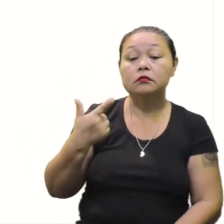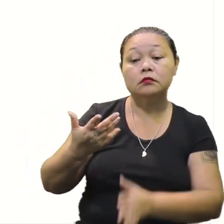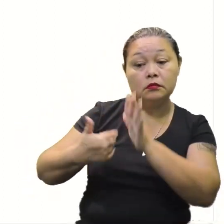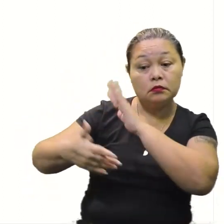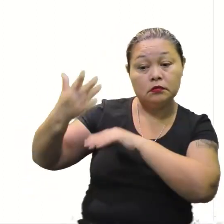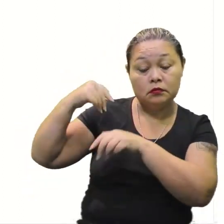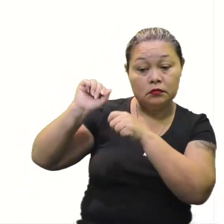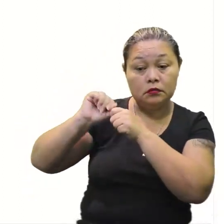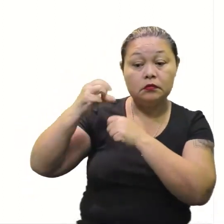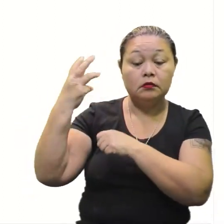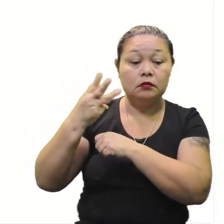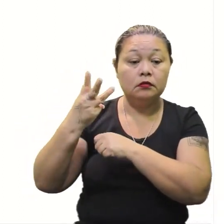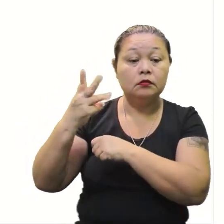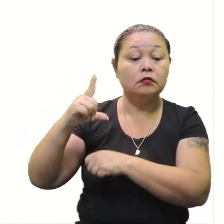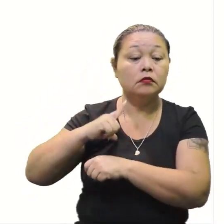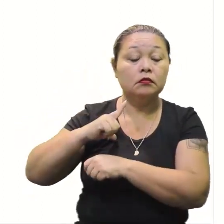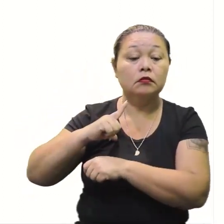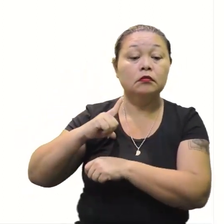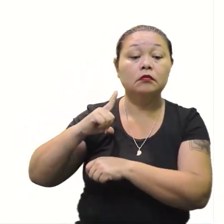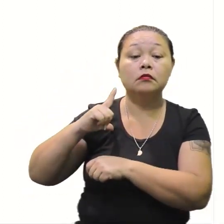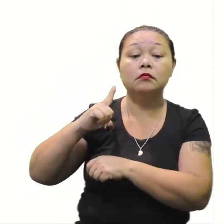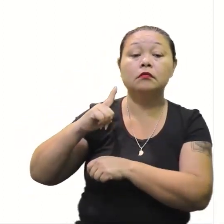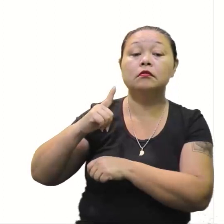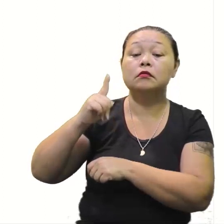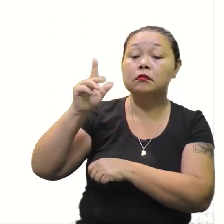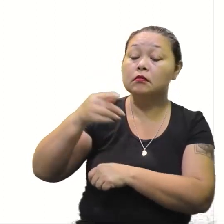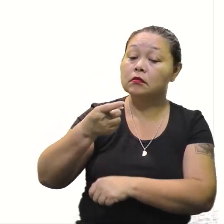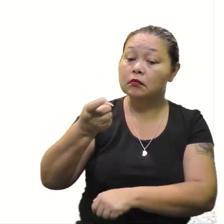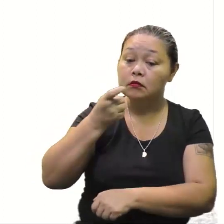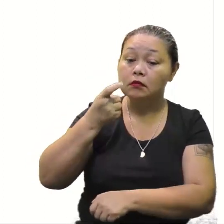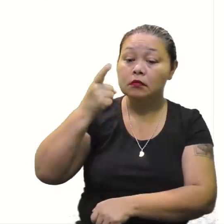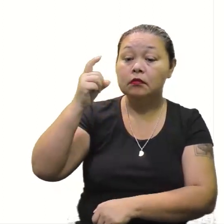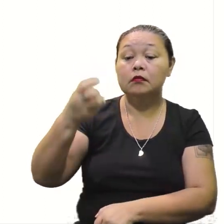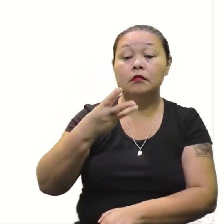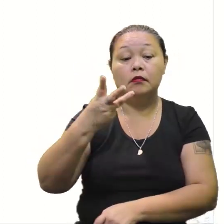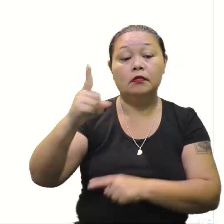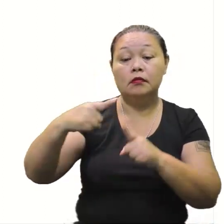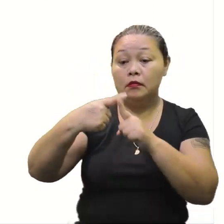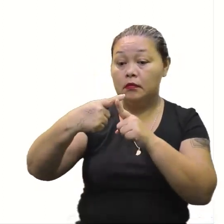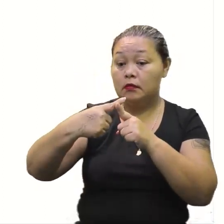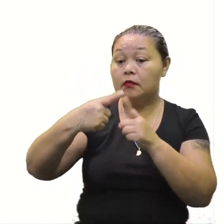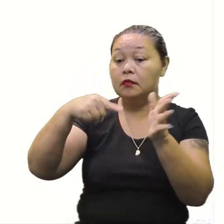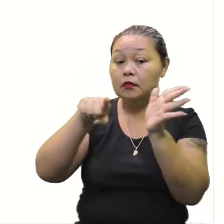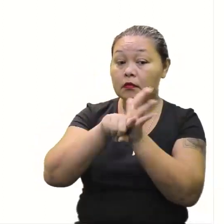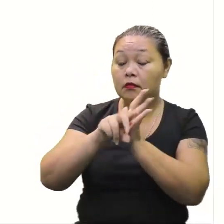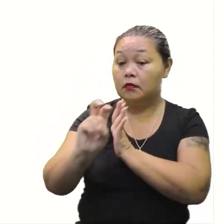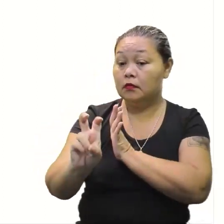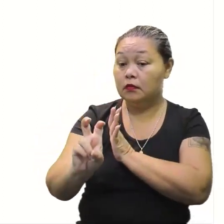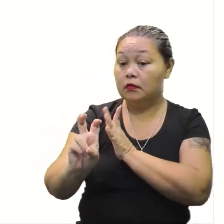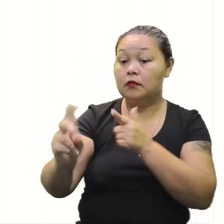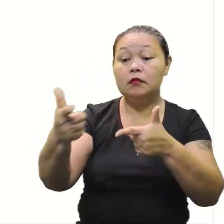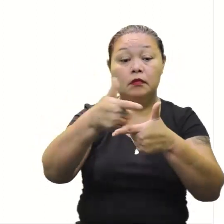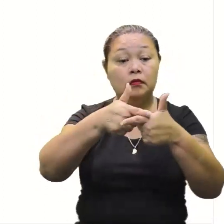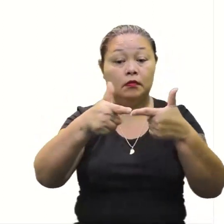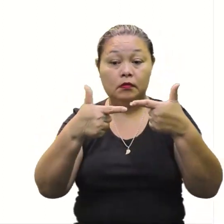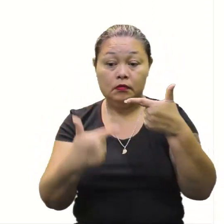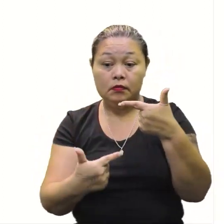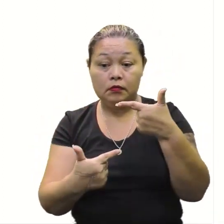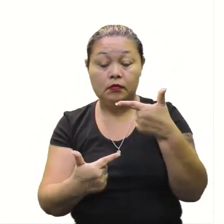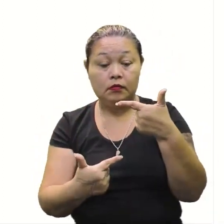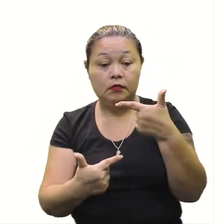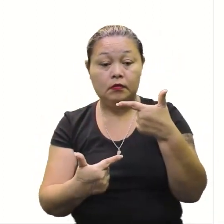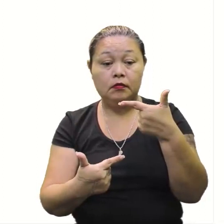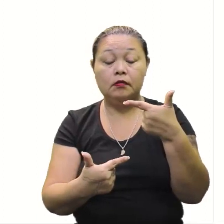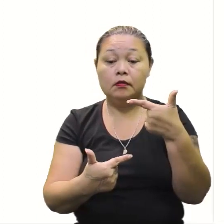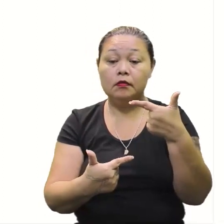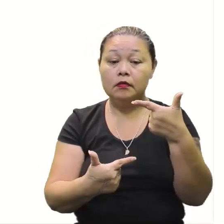anterior do terceiro passo, nós ficamos que X é igual a 3 mais ou menos 5, dividido por 2.